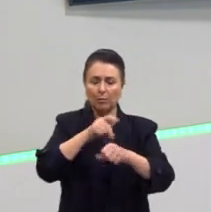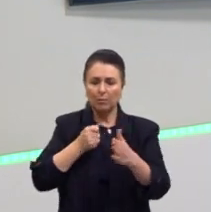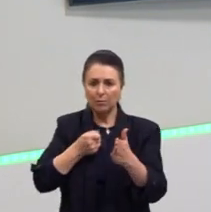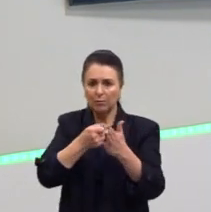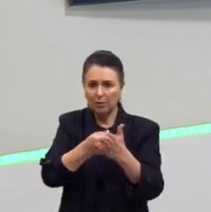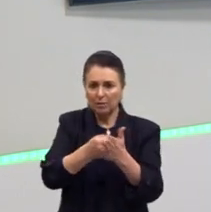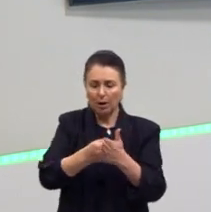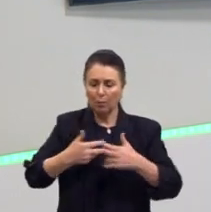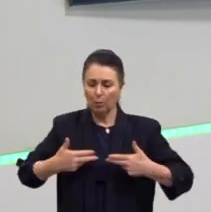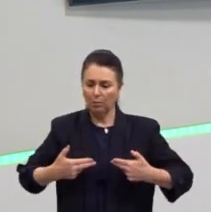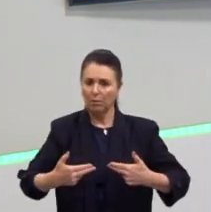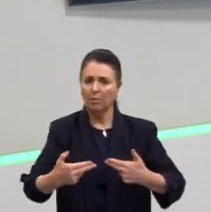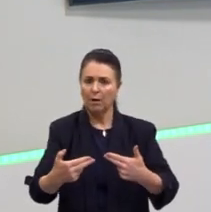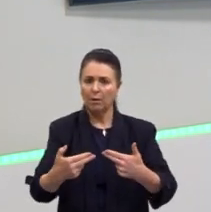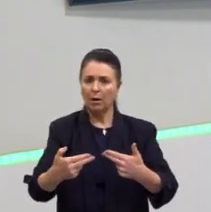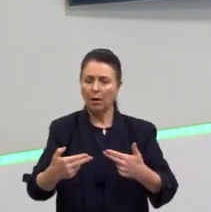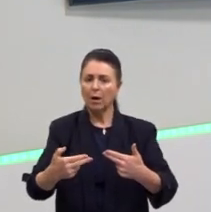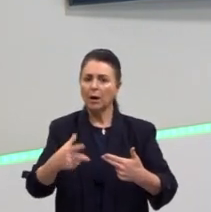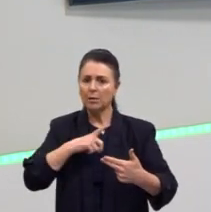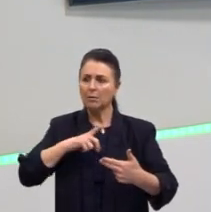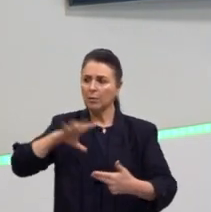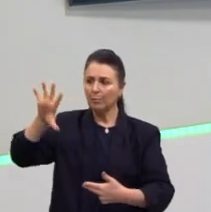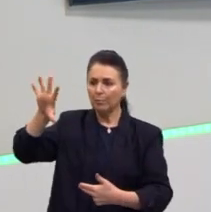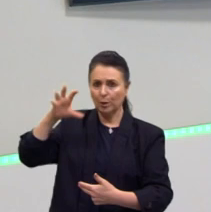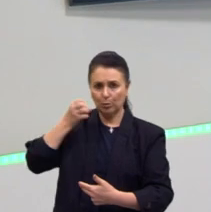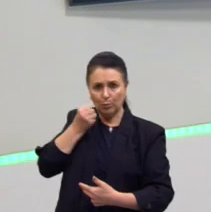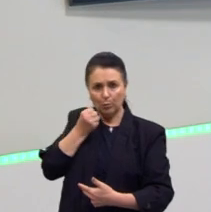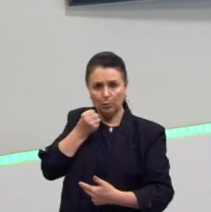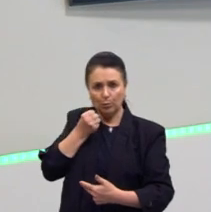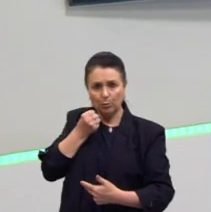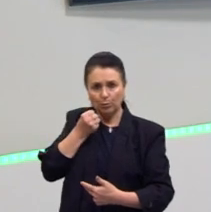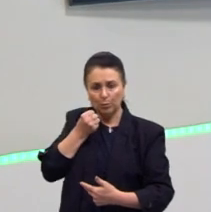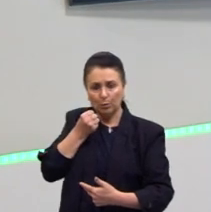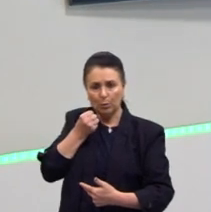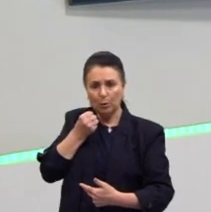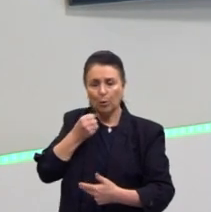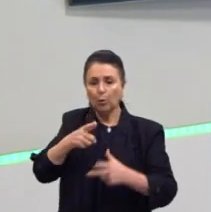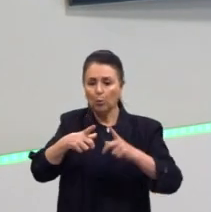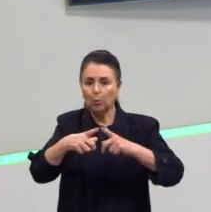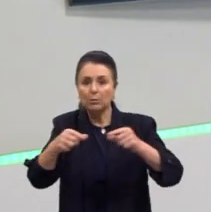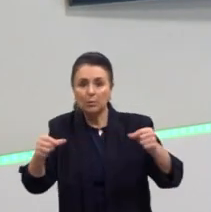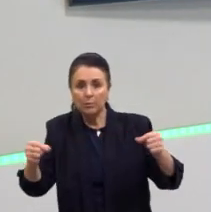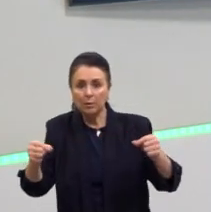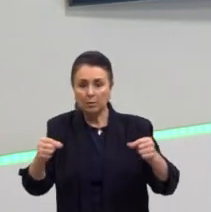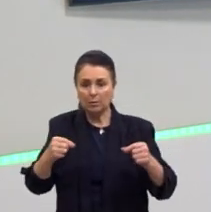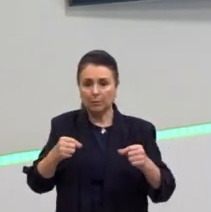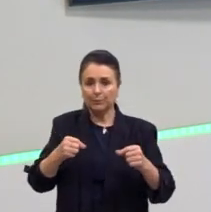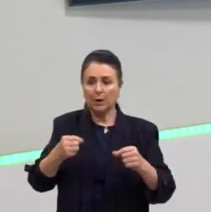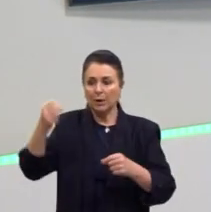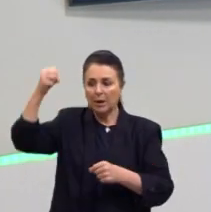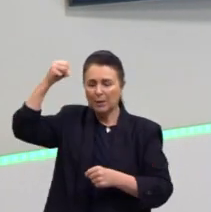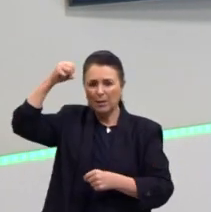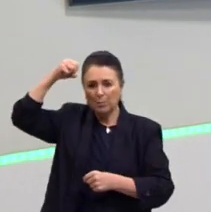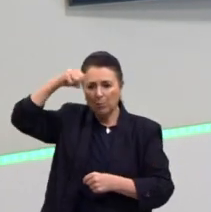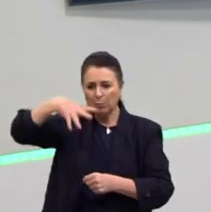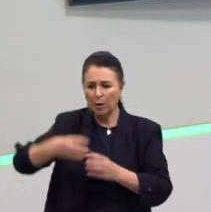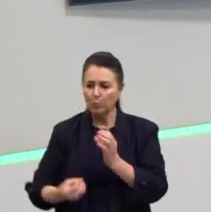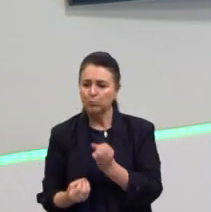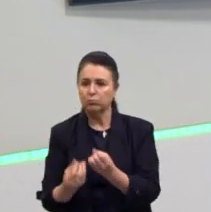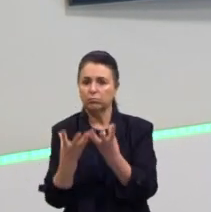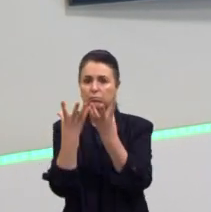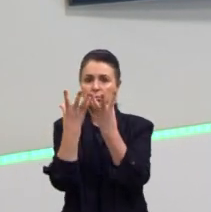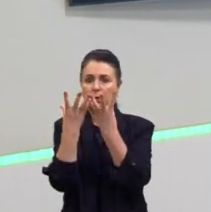grandes guerras. Eles mantêm patrimônios. O próprio Japão, das suas bombas, ele mantém esses lugares